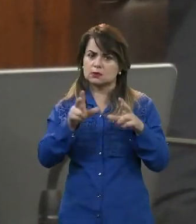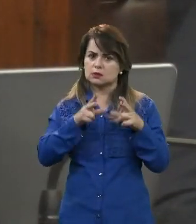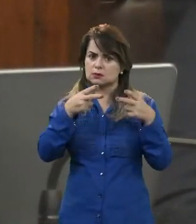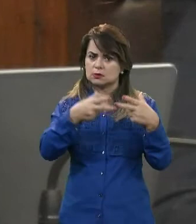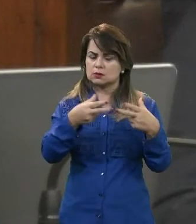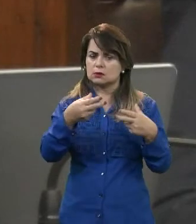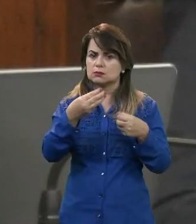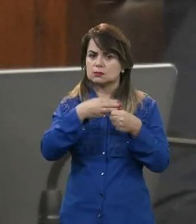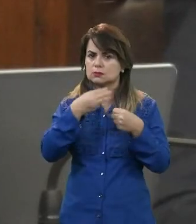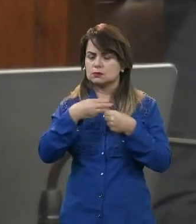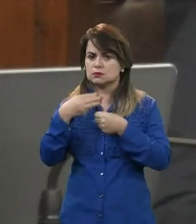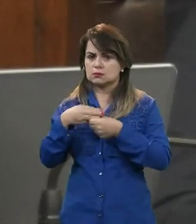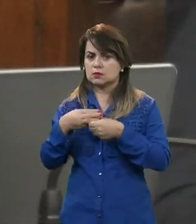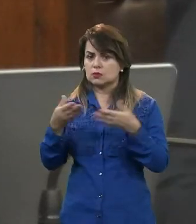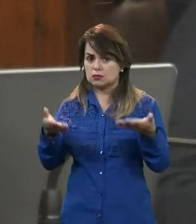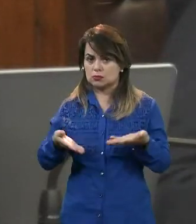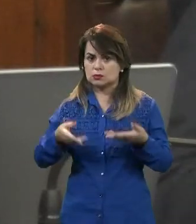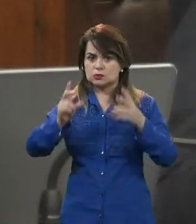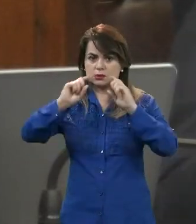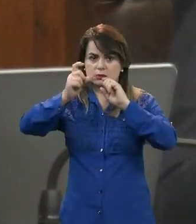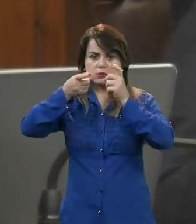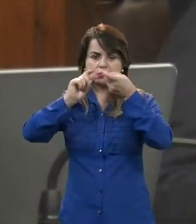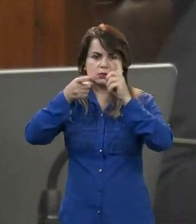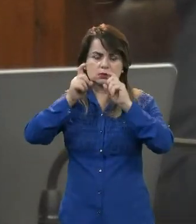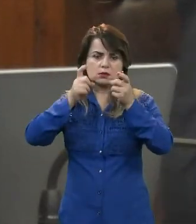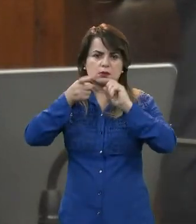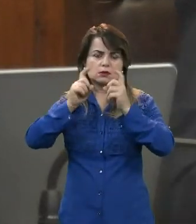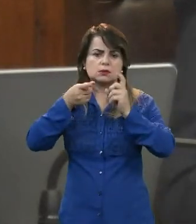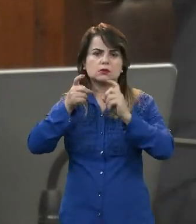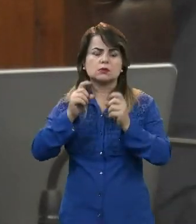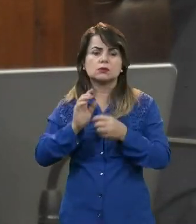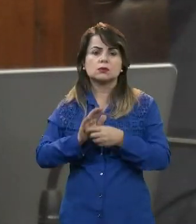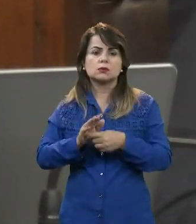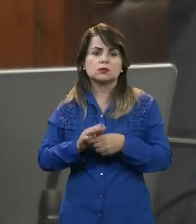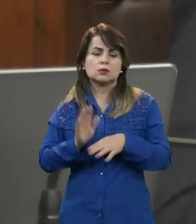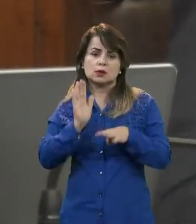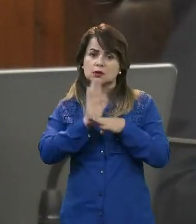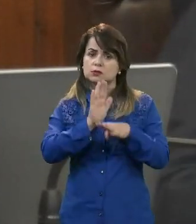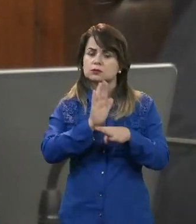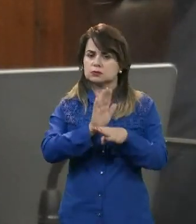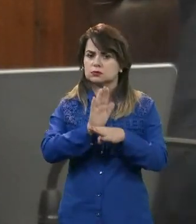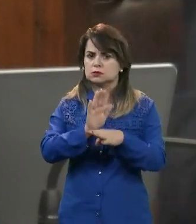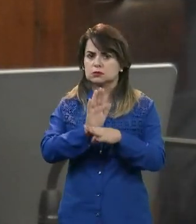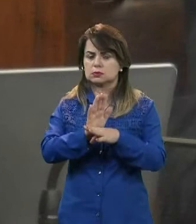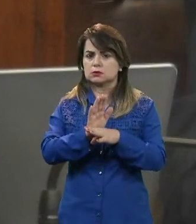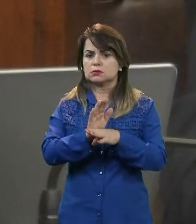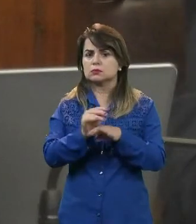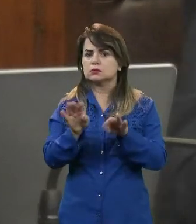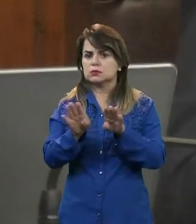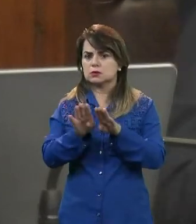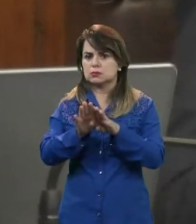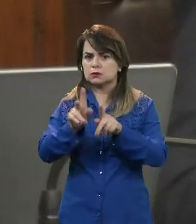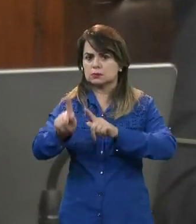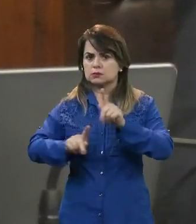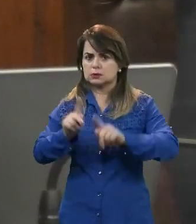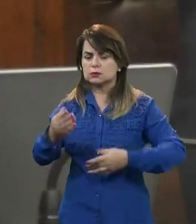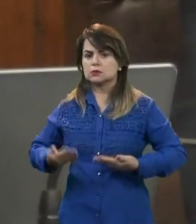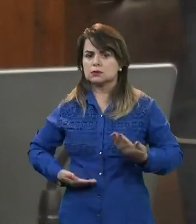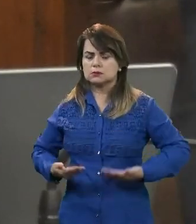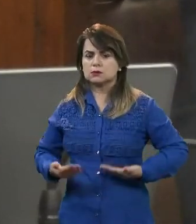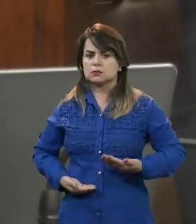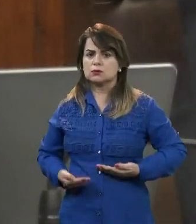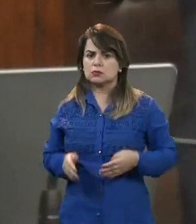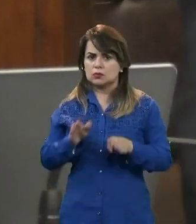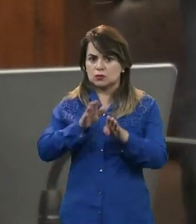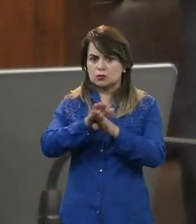fez na manhã de hoje, no sentido de fazer essa interlocução, e orientar o servidor que procure o